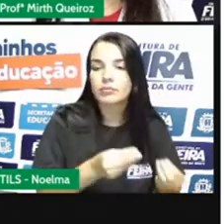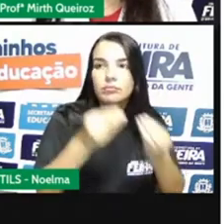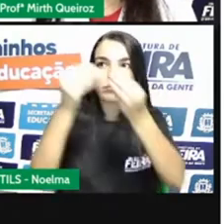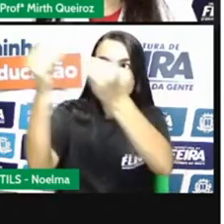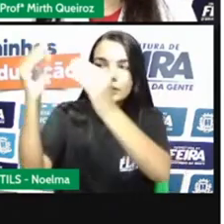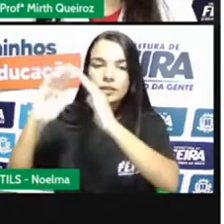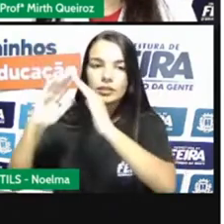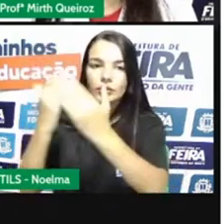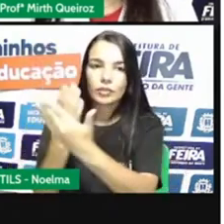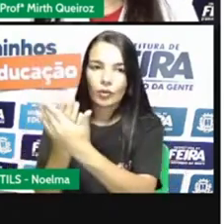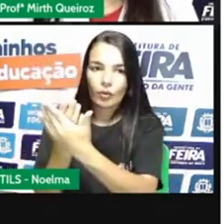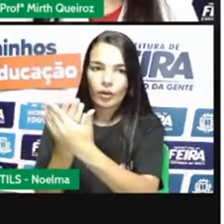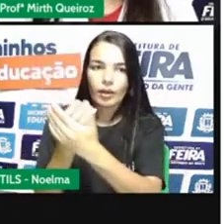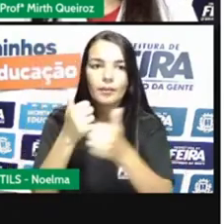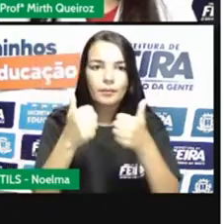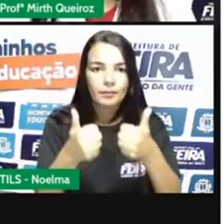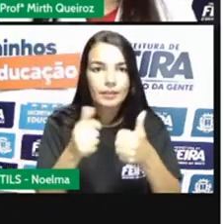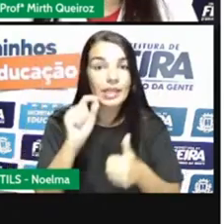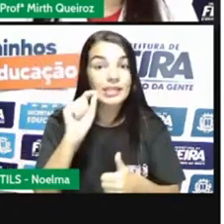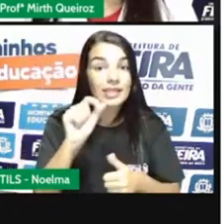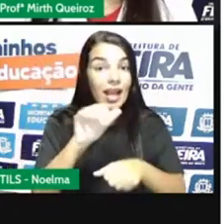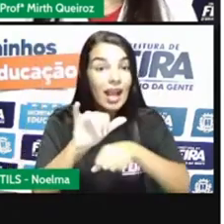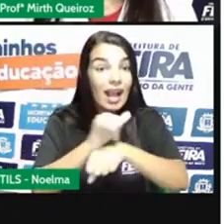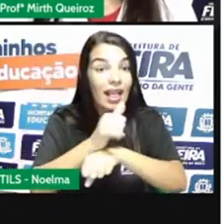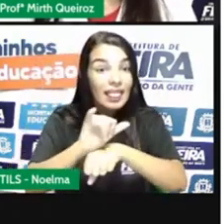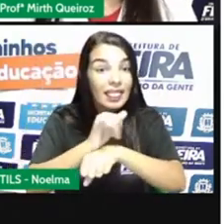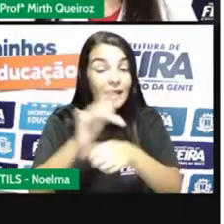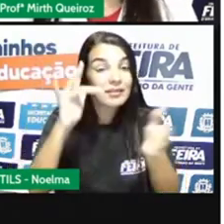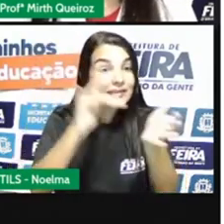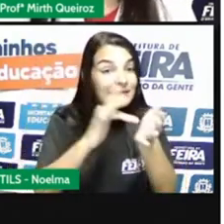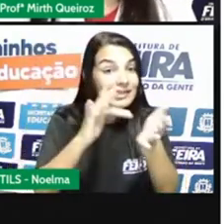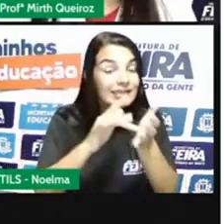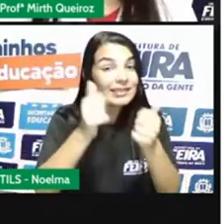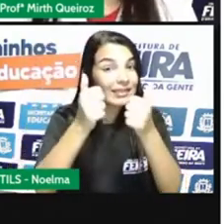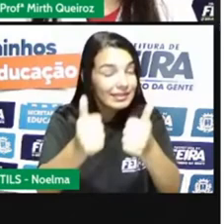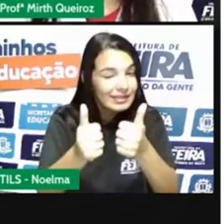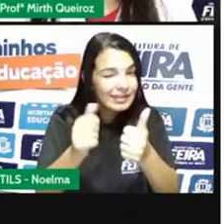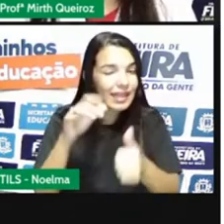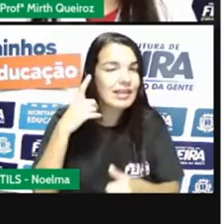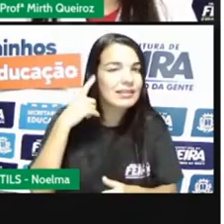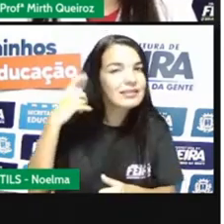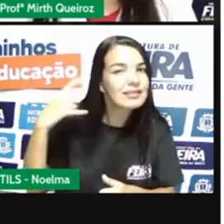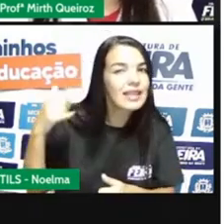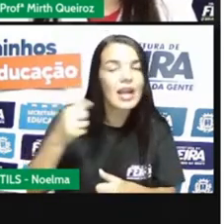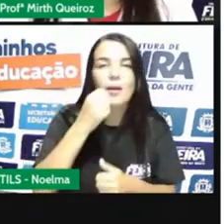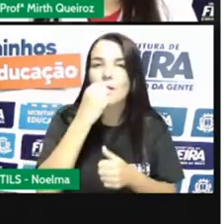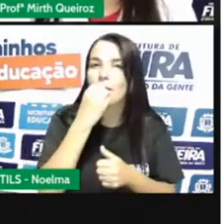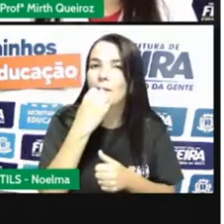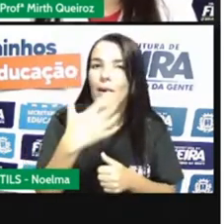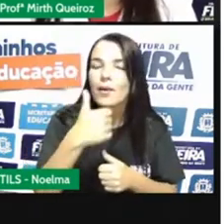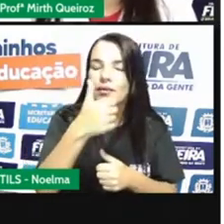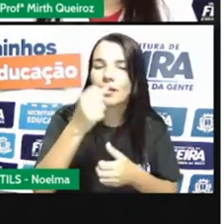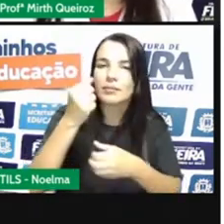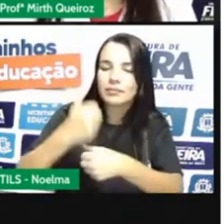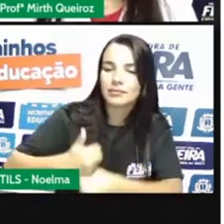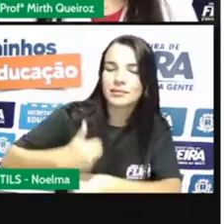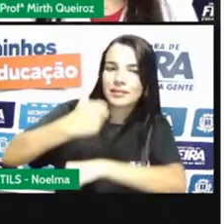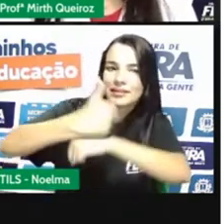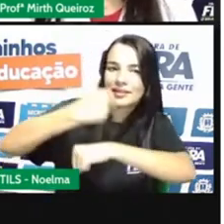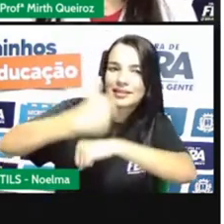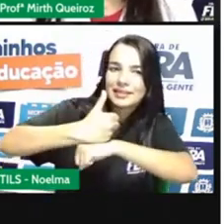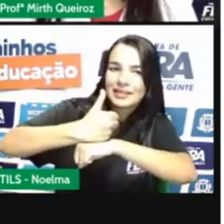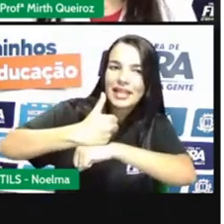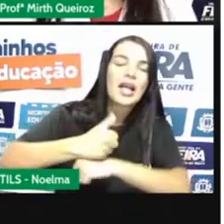às escolas de vocês e quem não se inscreveu no canal se inscreva e ative o sininho deixe seu comentário dá seu like aí